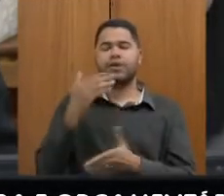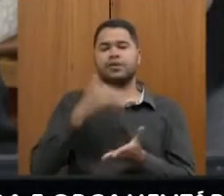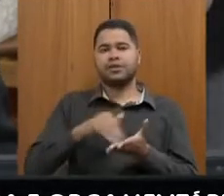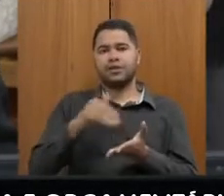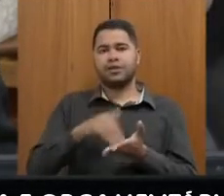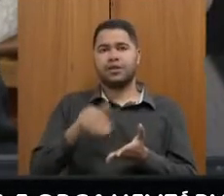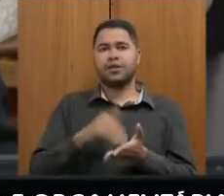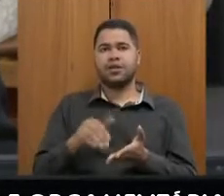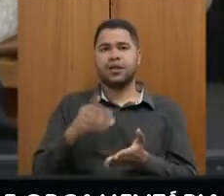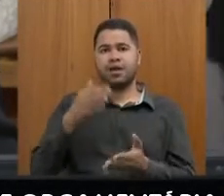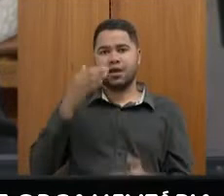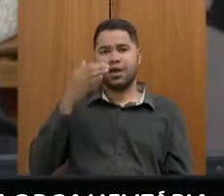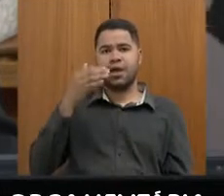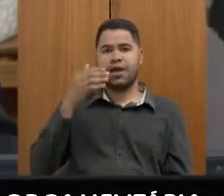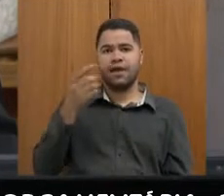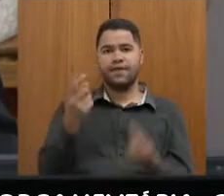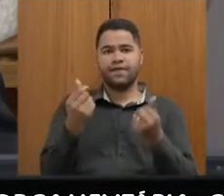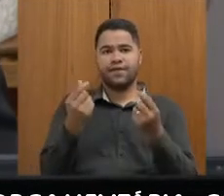Fazenda. Próximo, por favor.